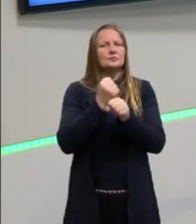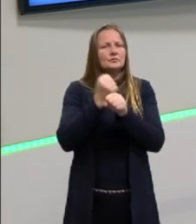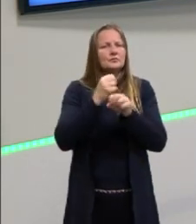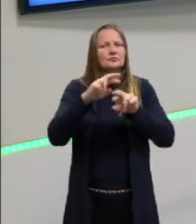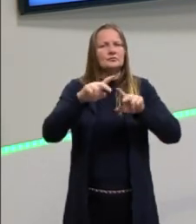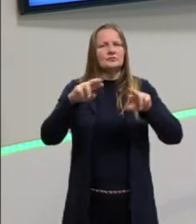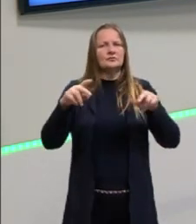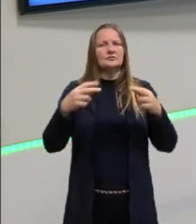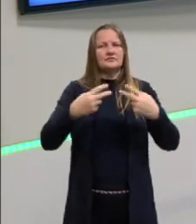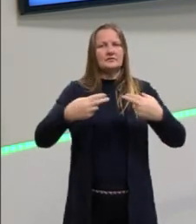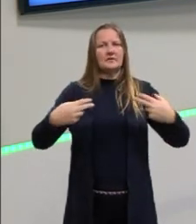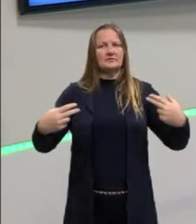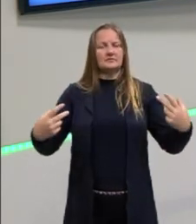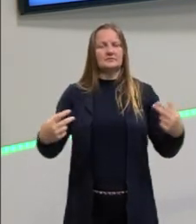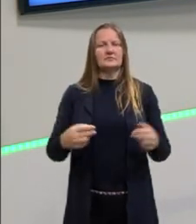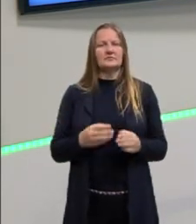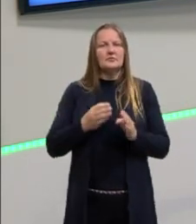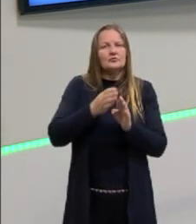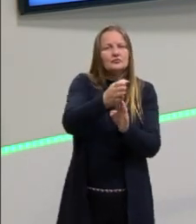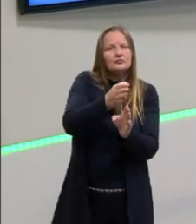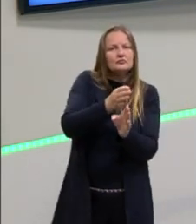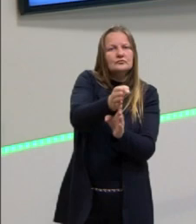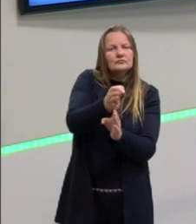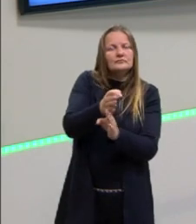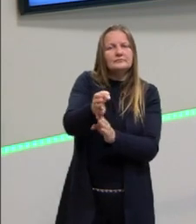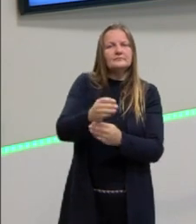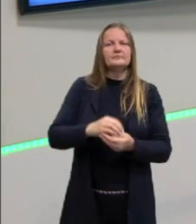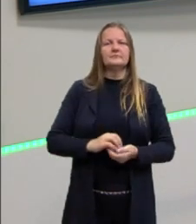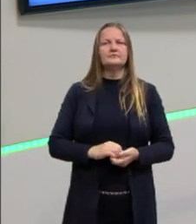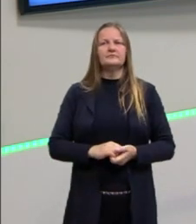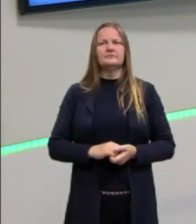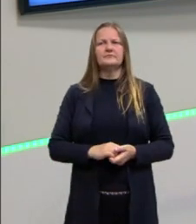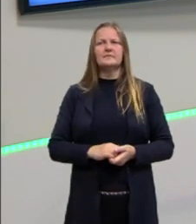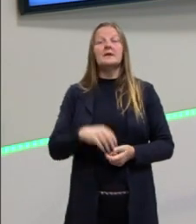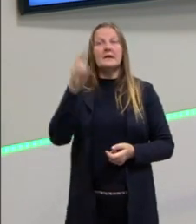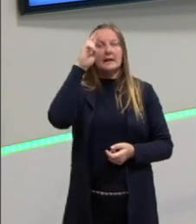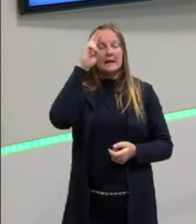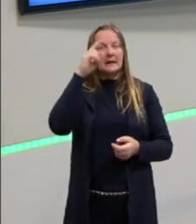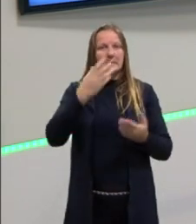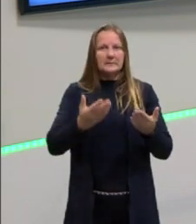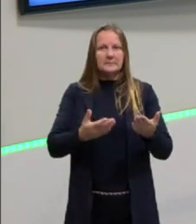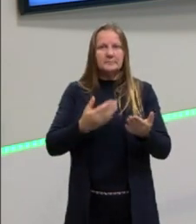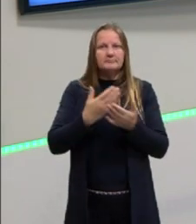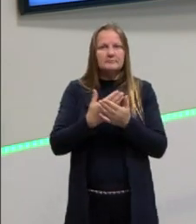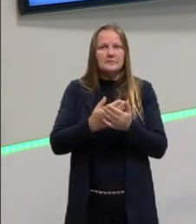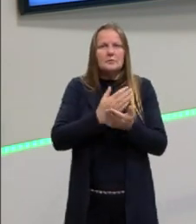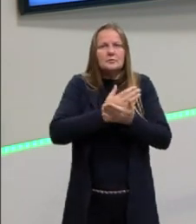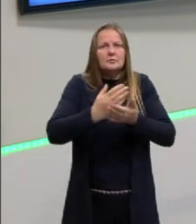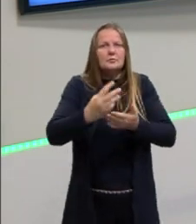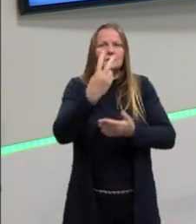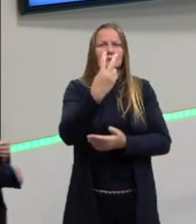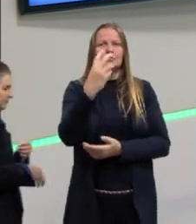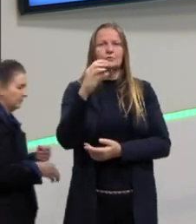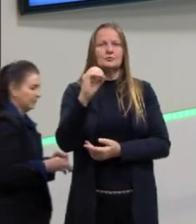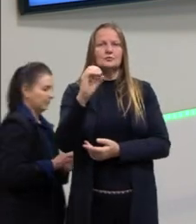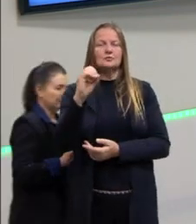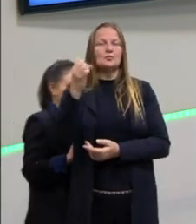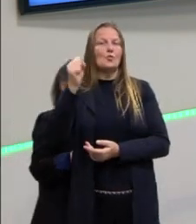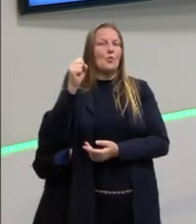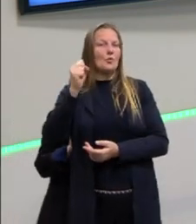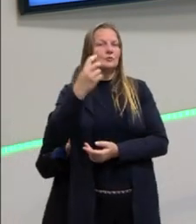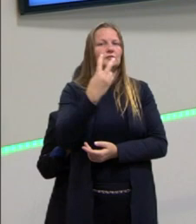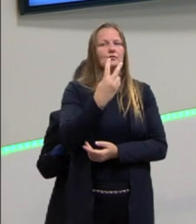direcionado, né, que nós temos, tá, gurizada? Então, lembra disso. A partir, então, de 2008, 2010,